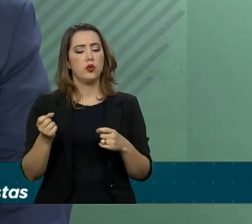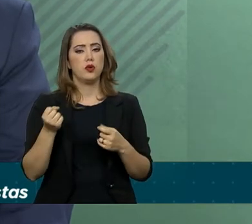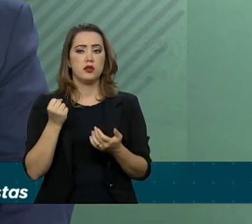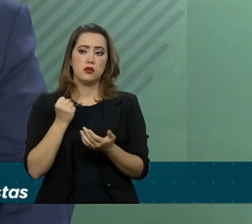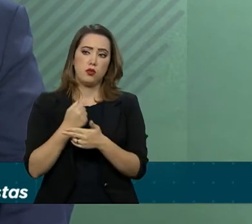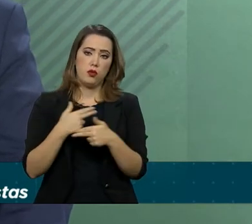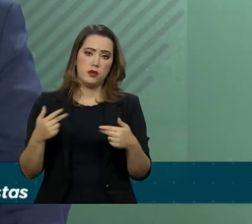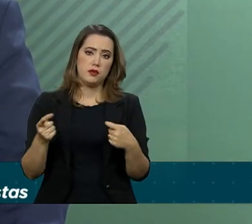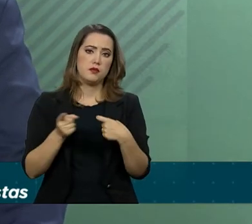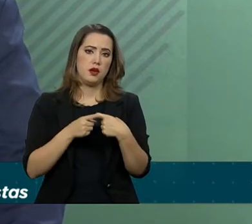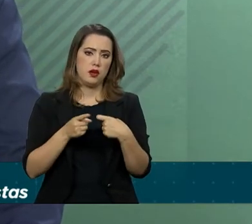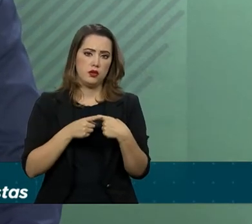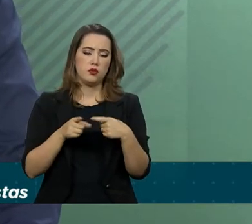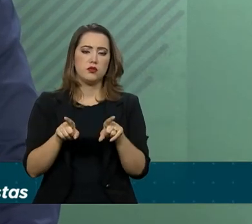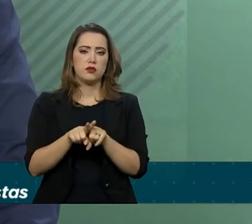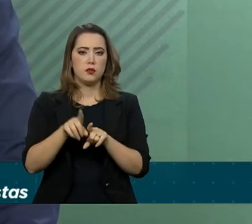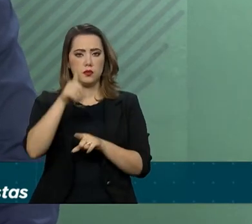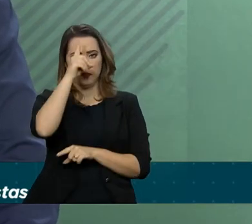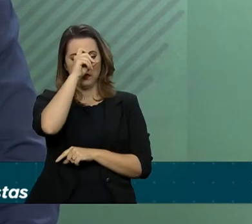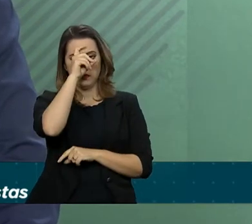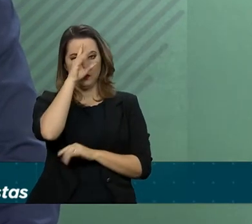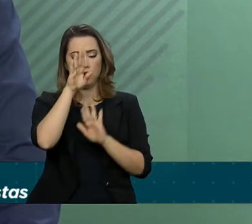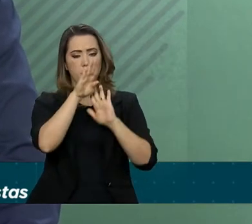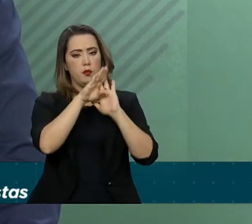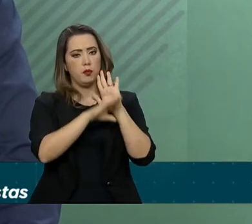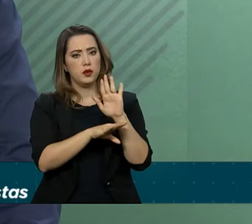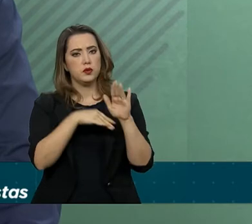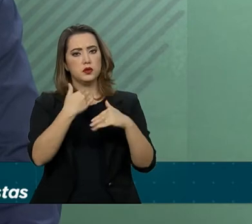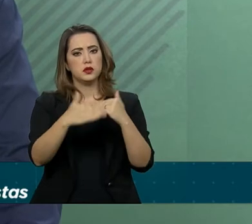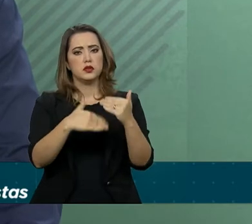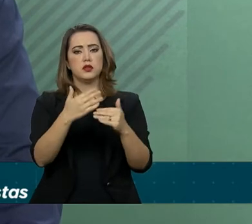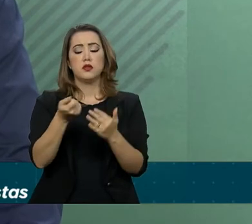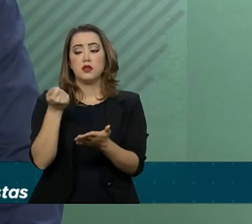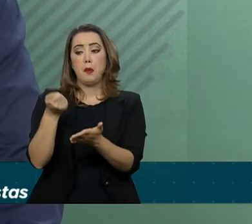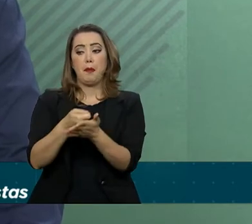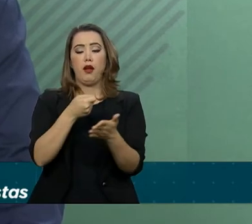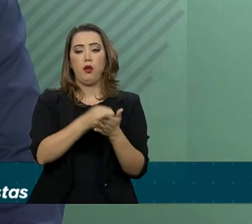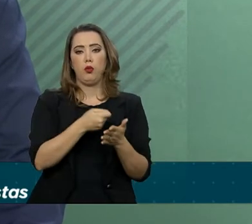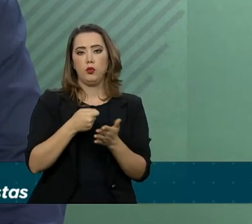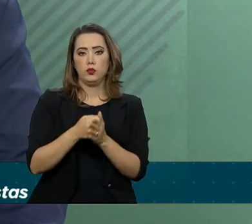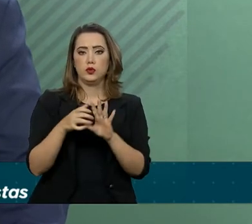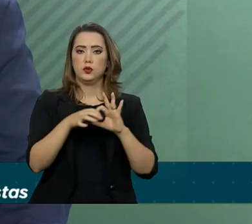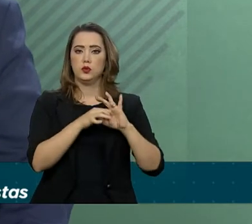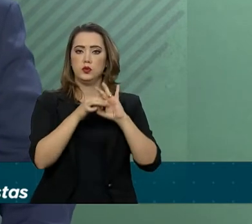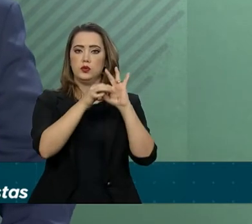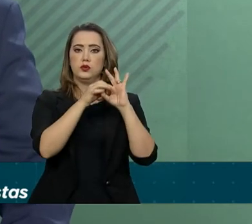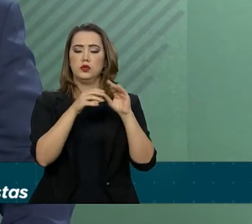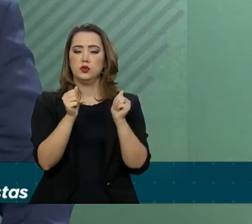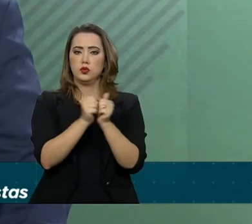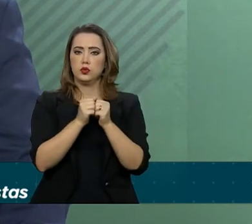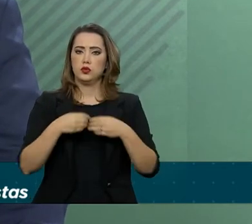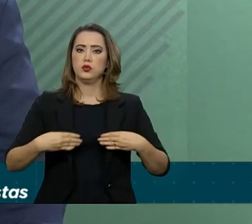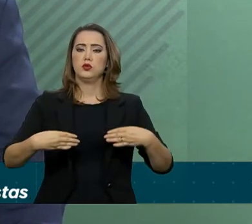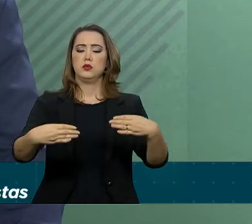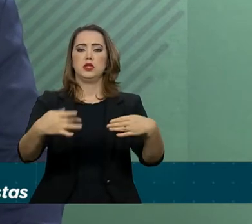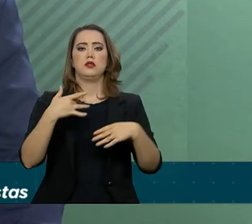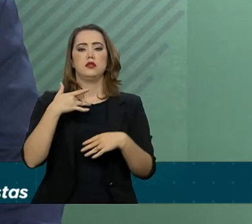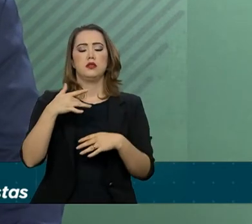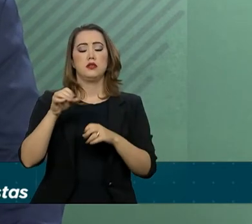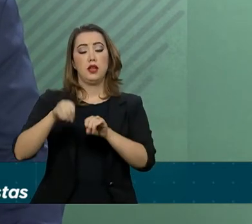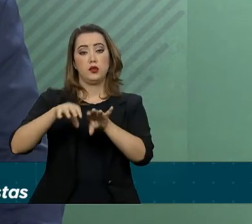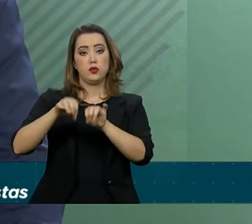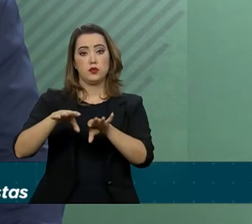-hospitalares. O programa é desenvolvido e financiado em parceria com o Ministério da Educação.